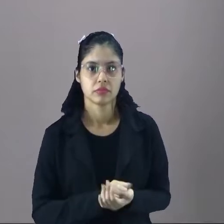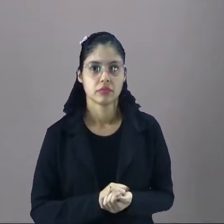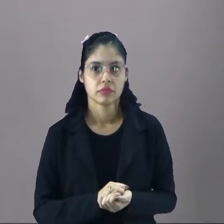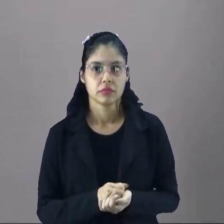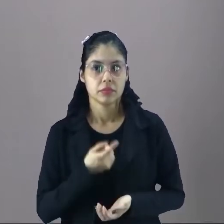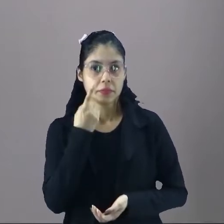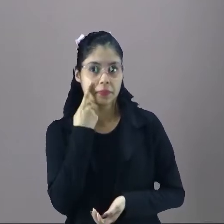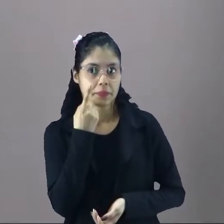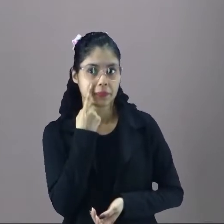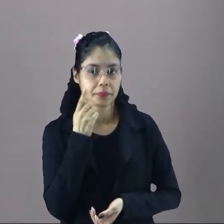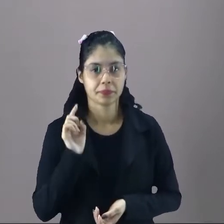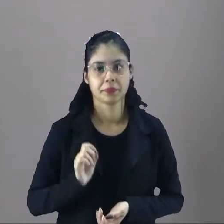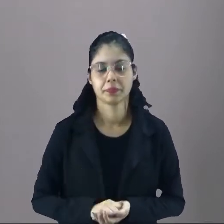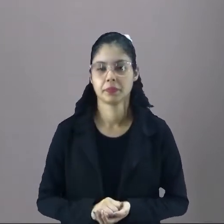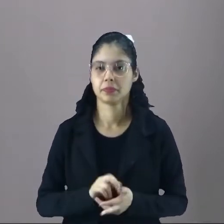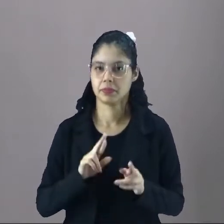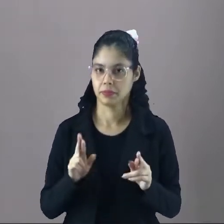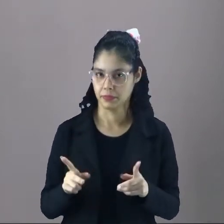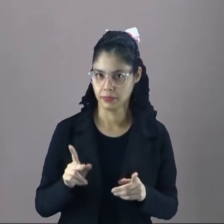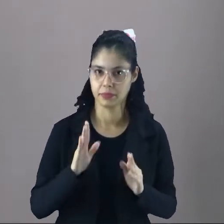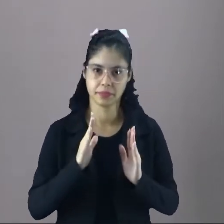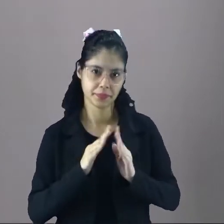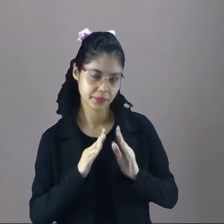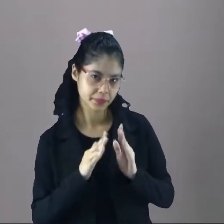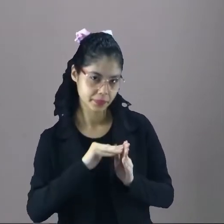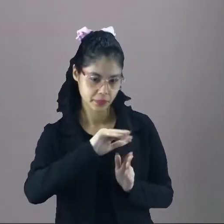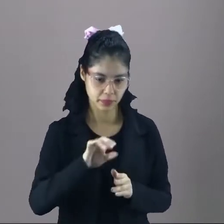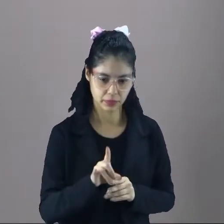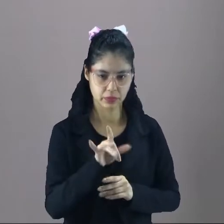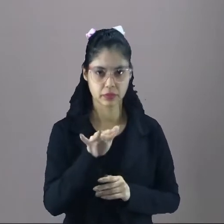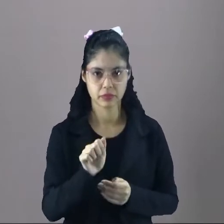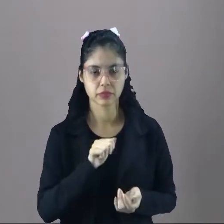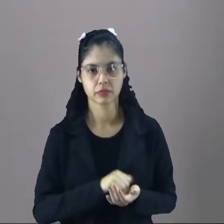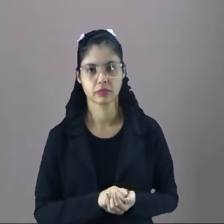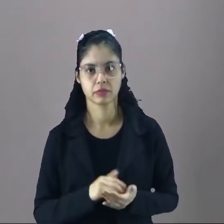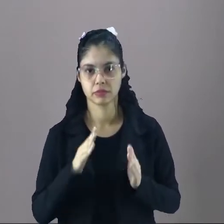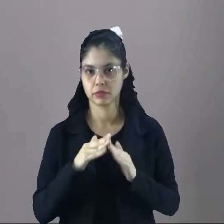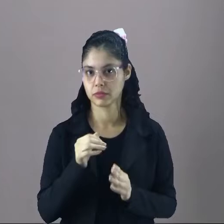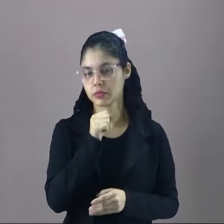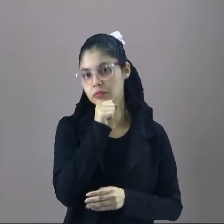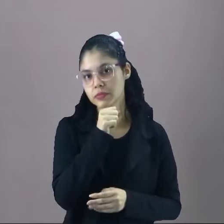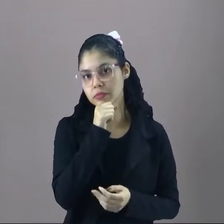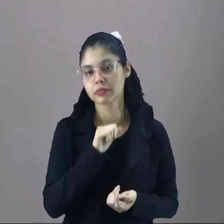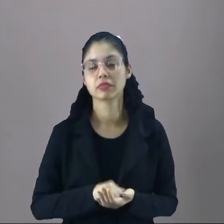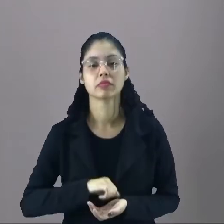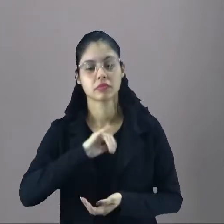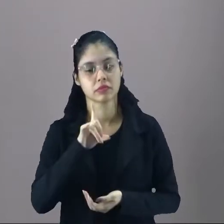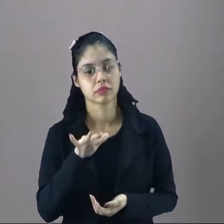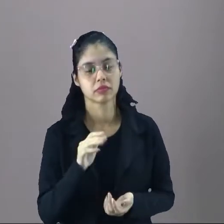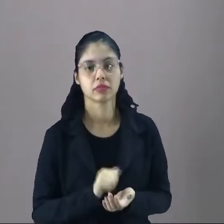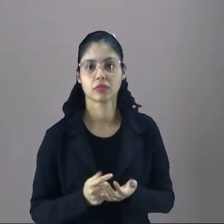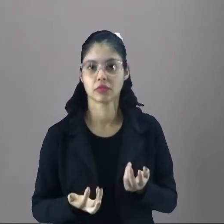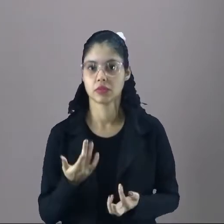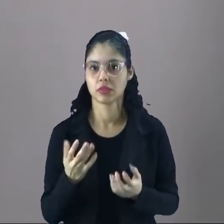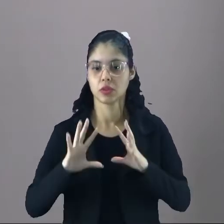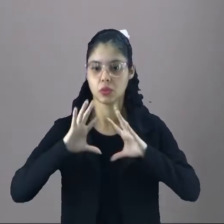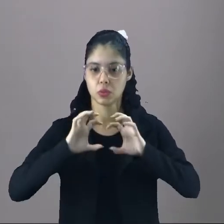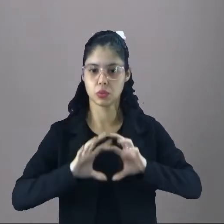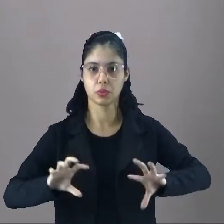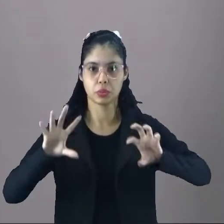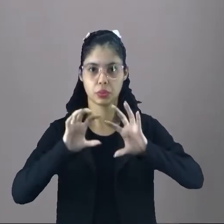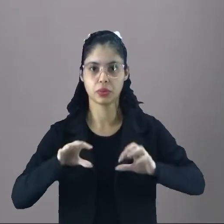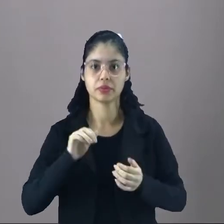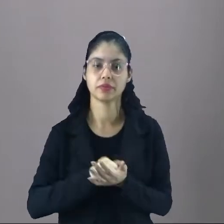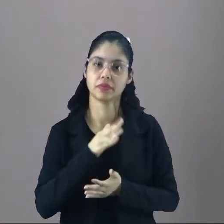Então, olha só como era diferente da casa da Júlia para a casa da avó. Na casa da Júlia era um fogão a gás